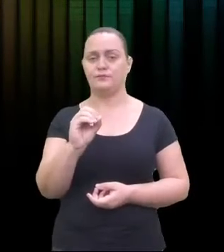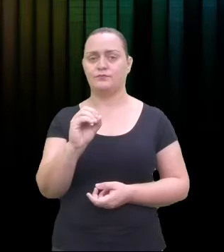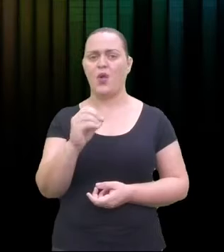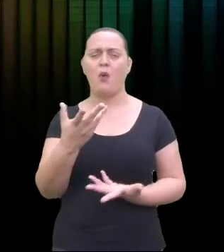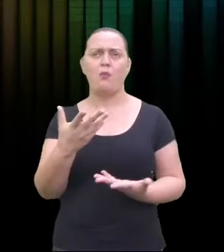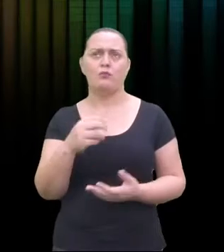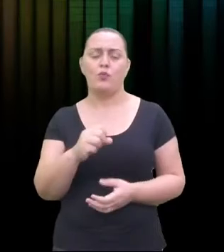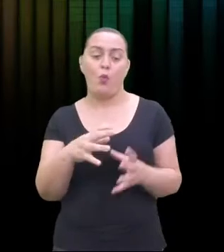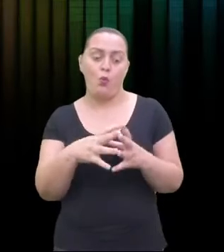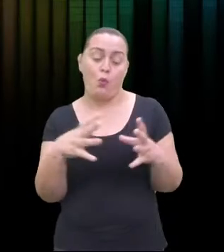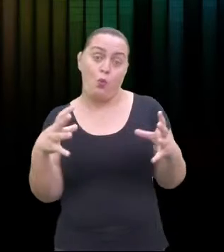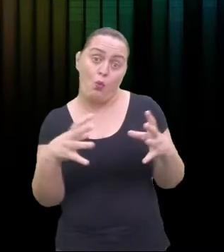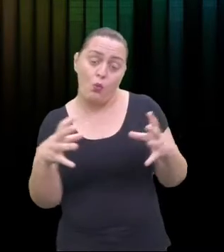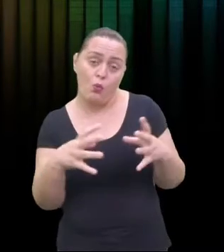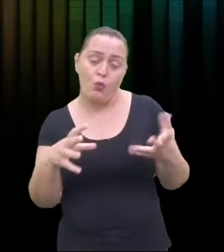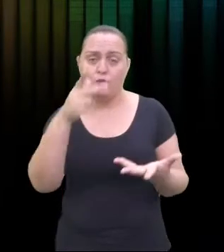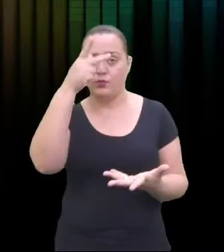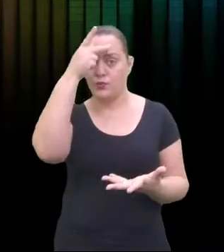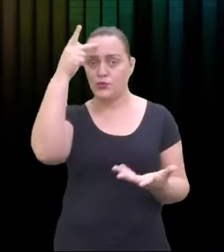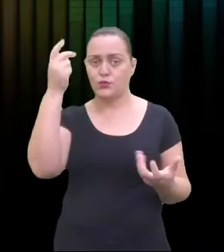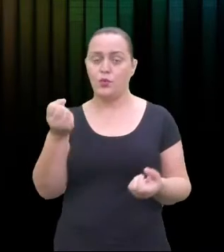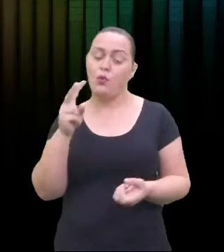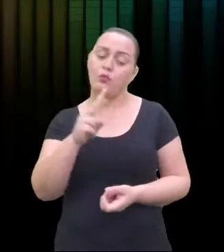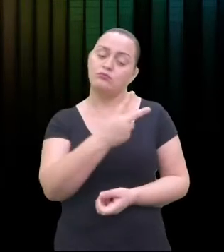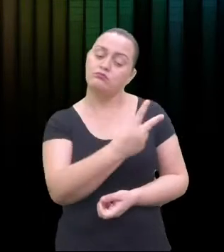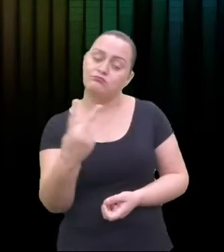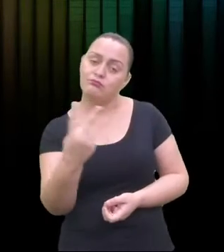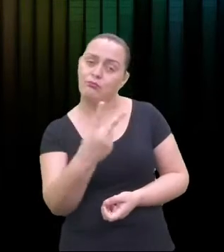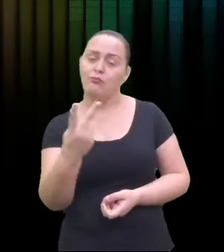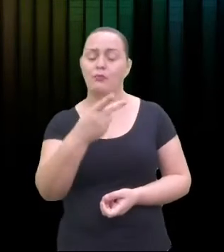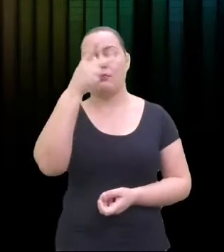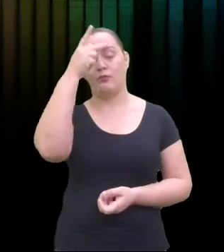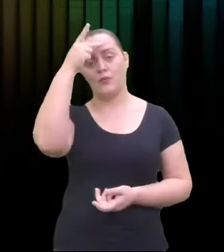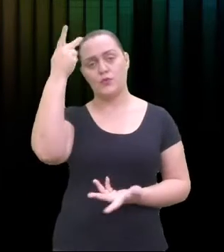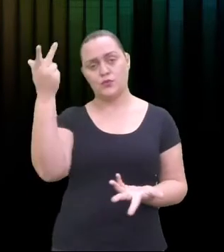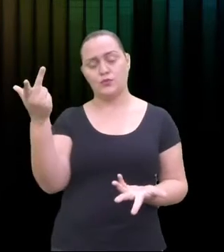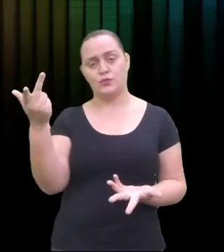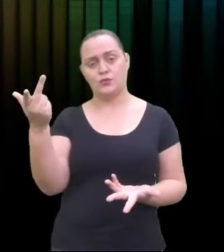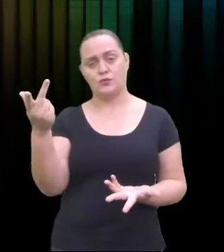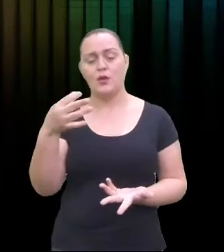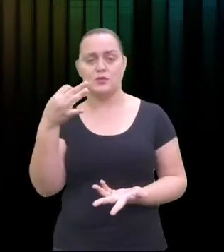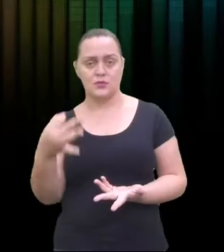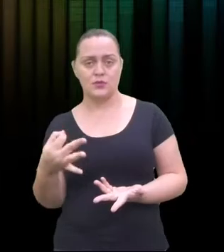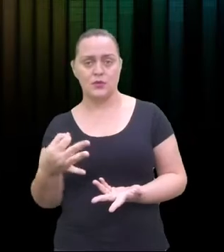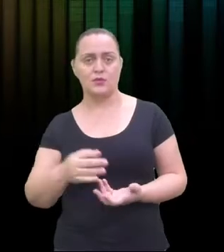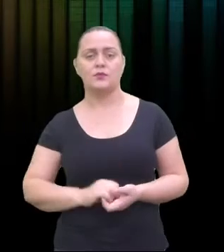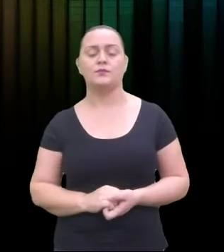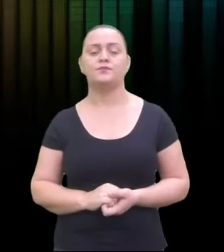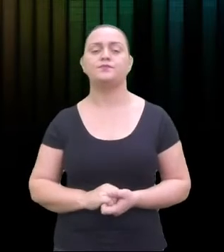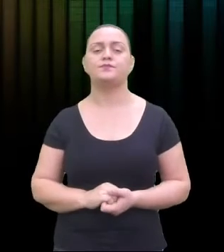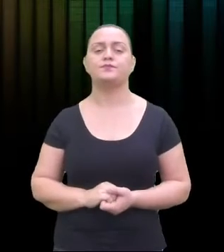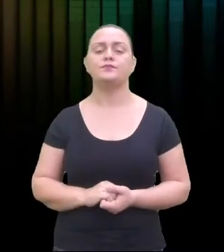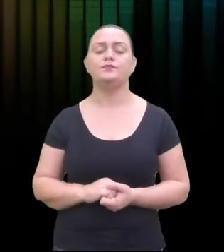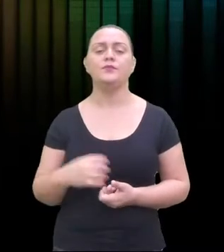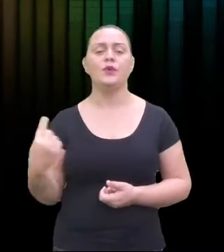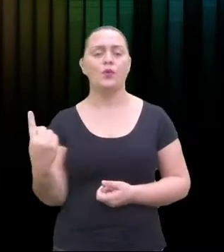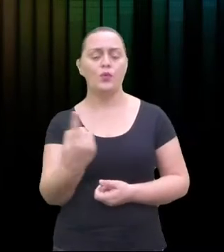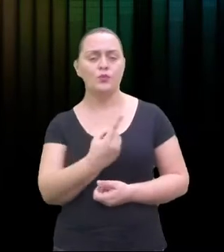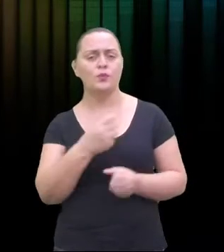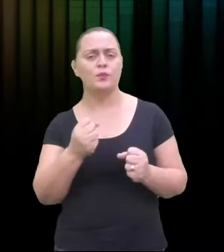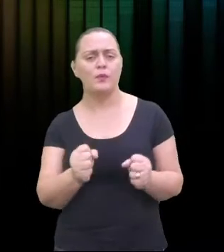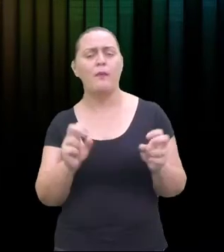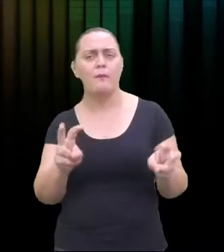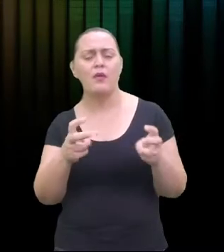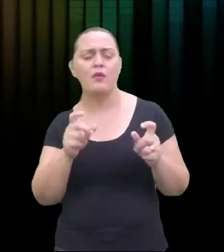banda, por exemplo. Então, essa concepção do tempo horizontal e vertical da música. A música tem o tempo horizontal